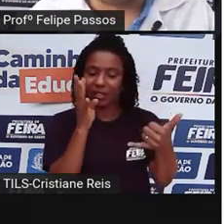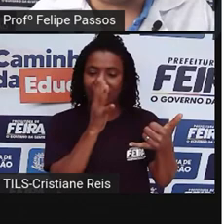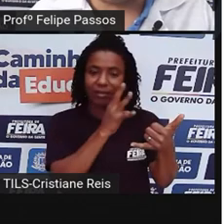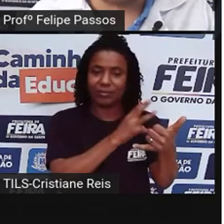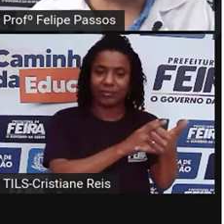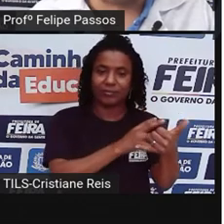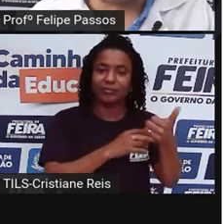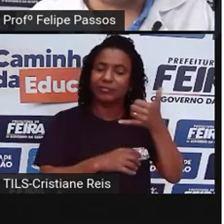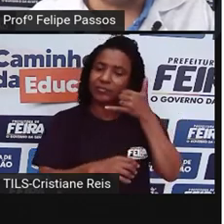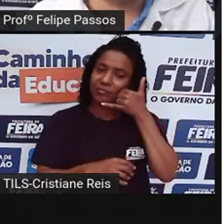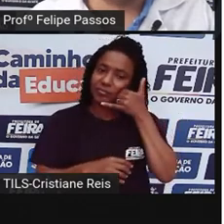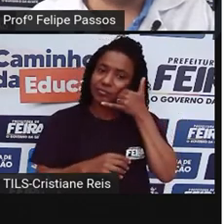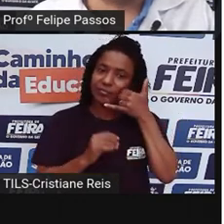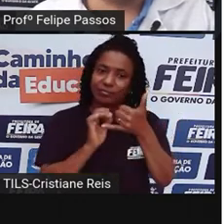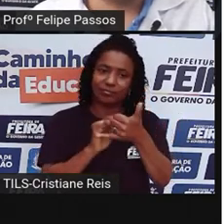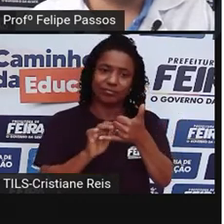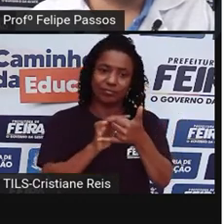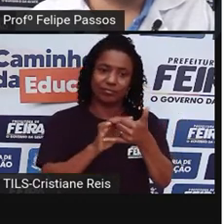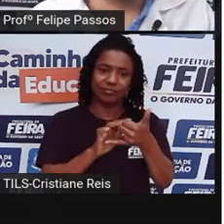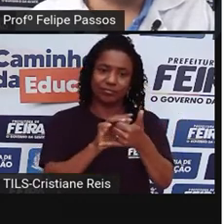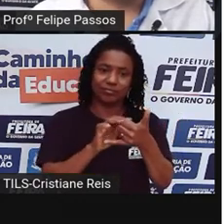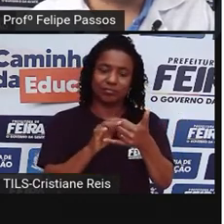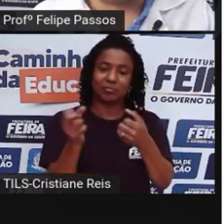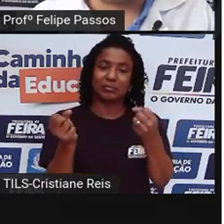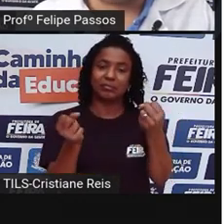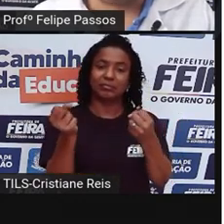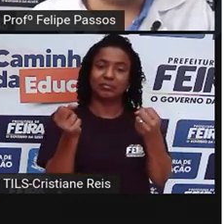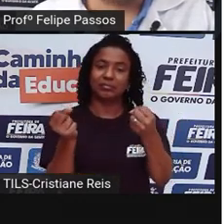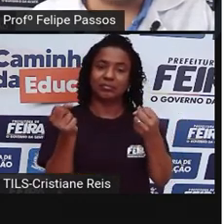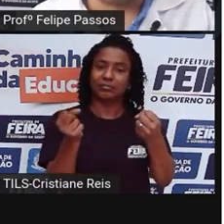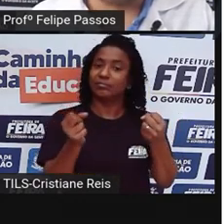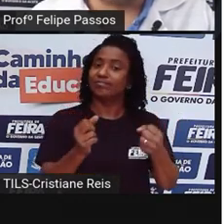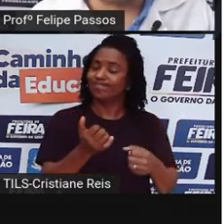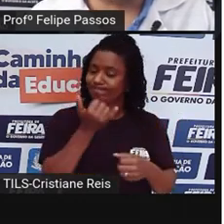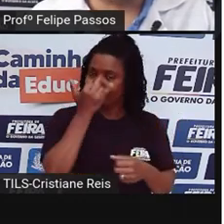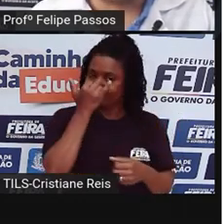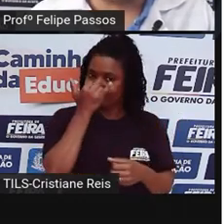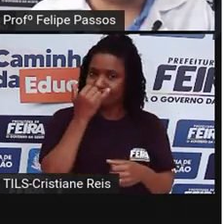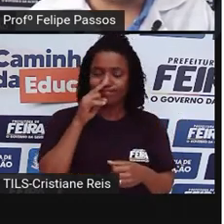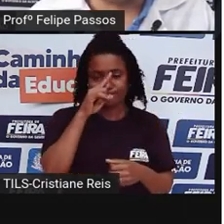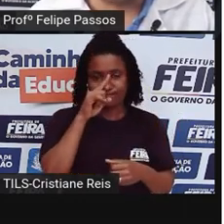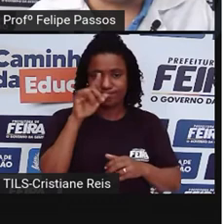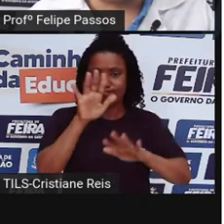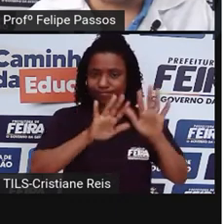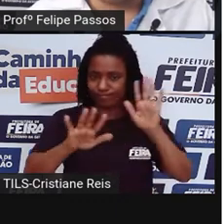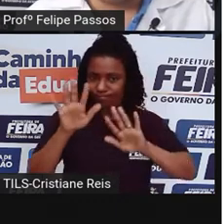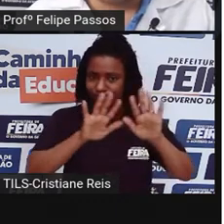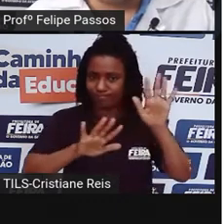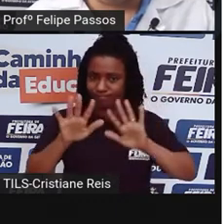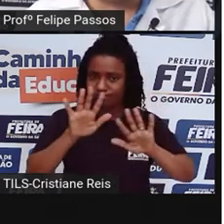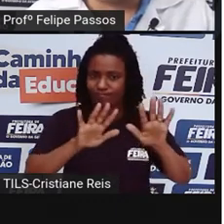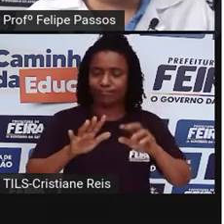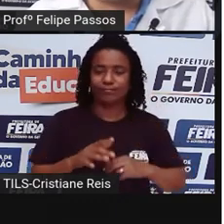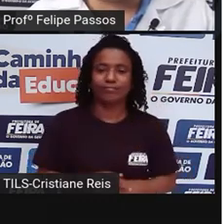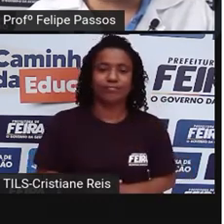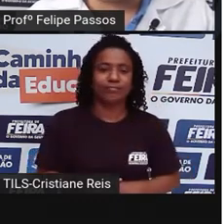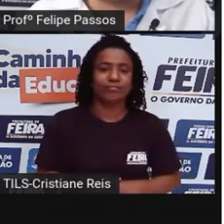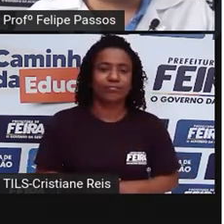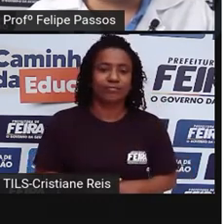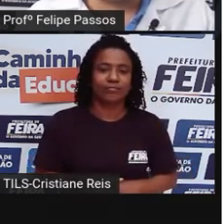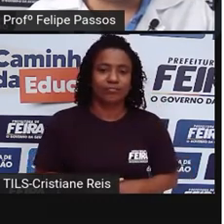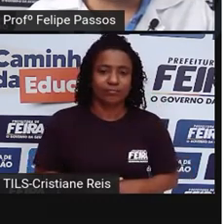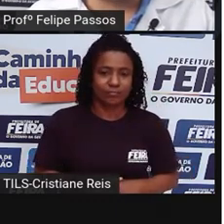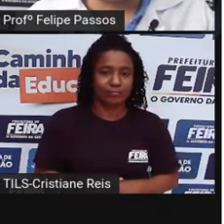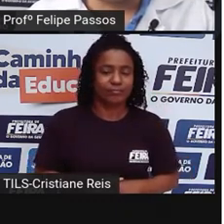telefonar, digitar, pelo amor de Deus, né? Tudo isso que a gente faz no celular não deve ser feito enquanto dirige. Desobediência e a